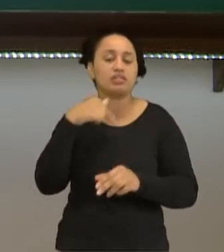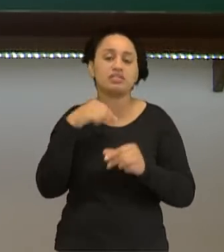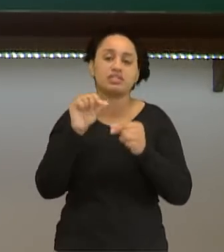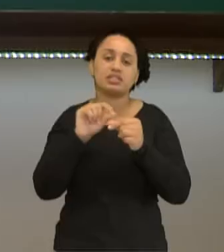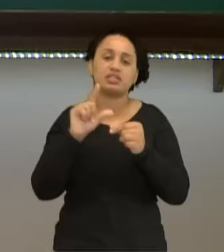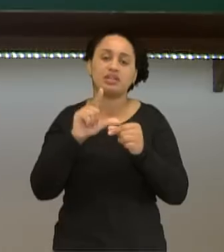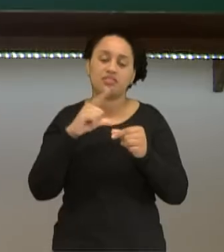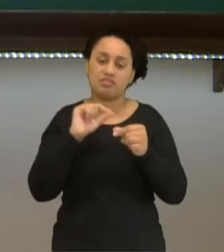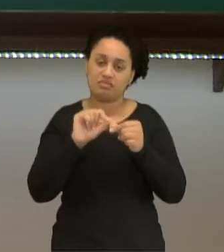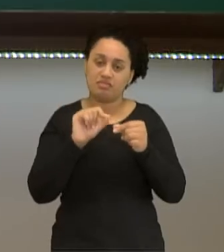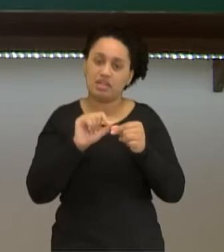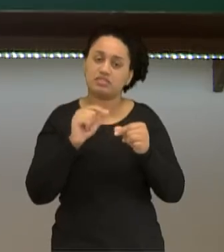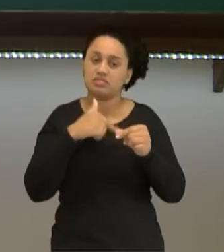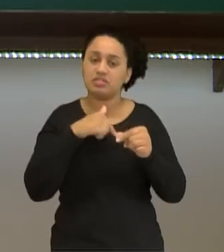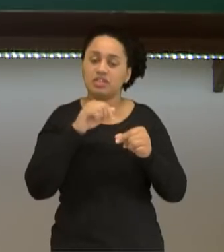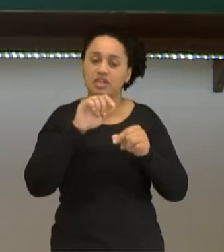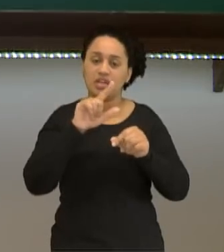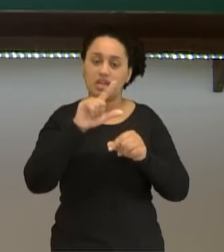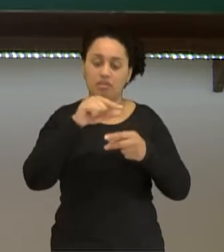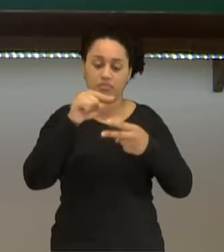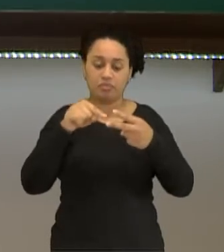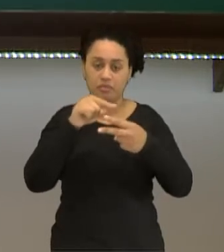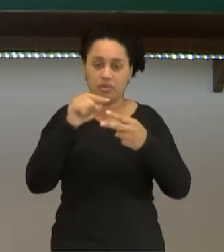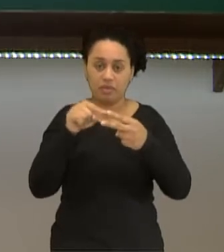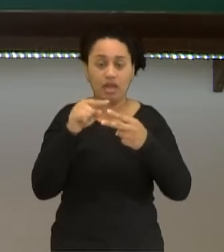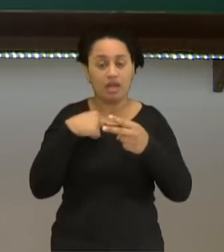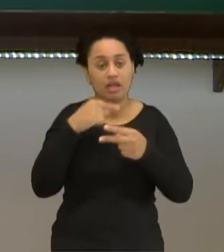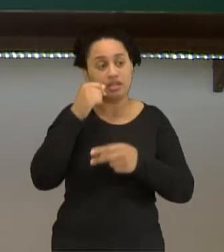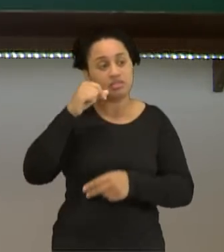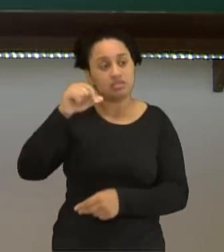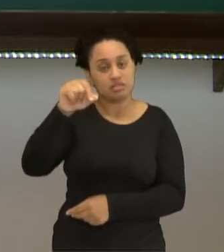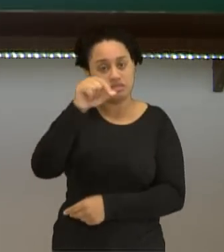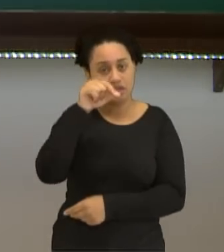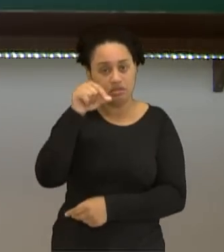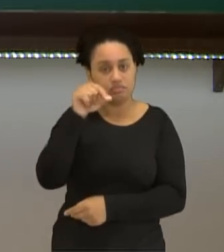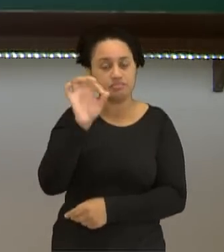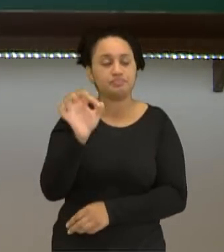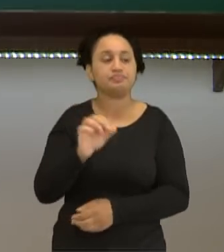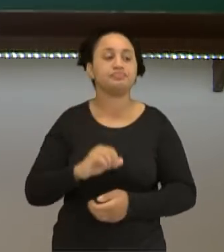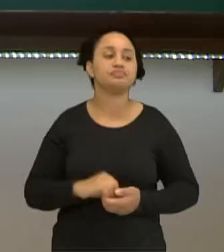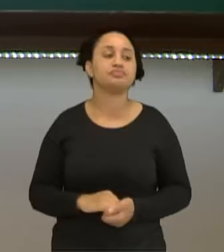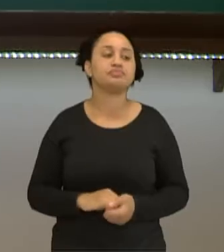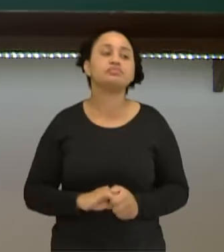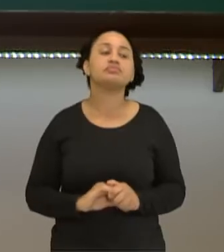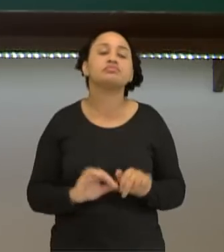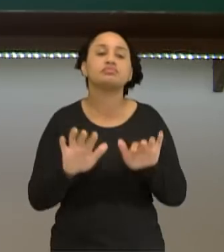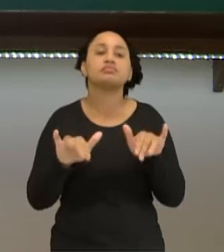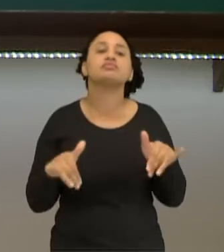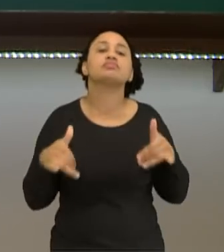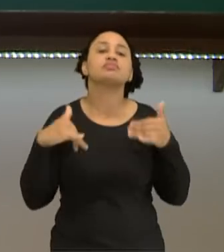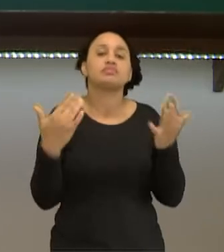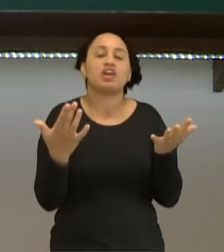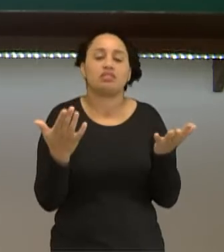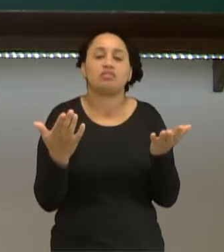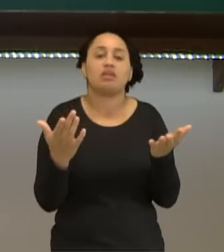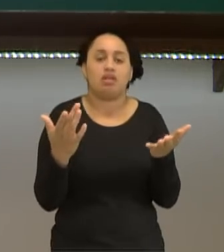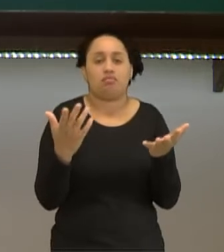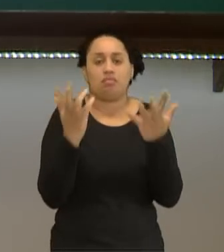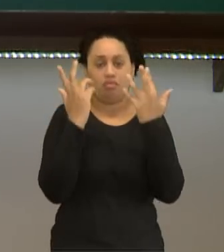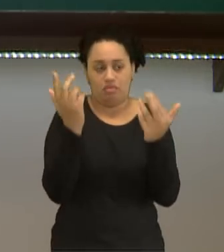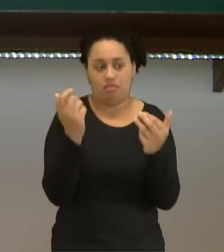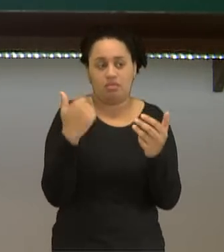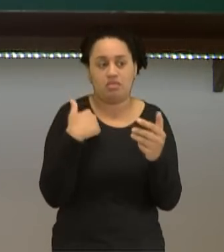cloro e de sódio. Tá bom? O formado por ligação iônica. Pois bem, pessoal. Normalmente,